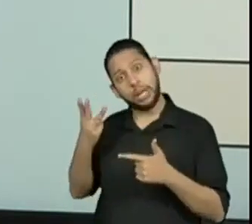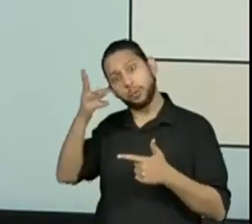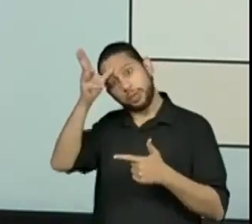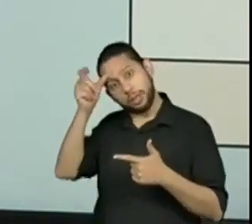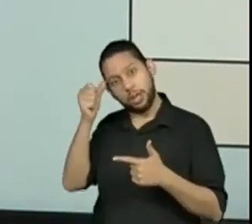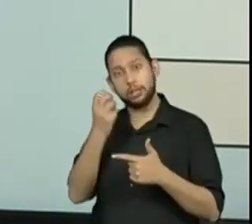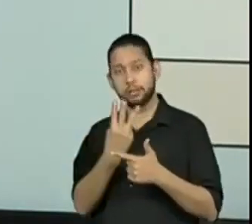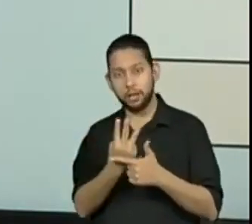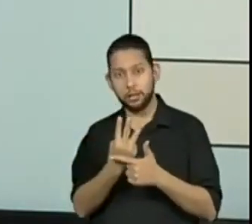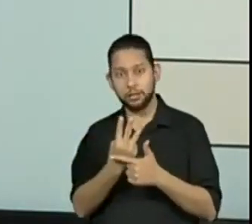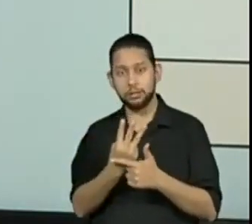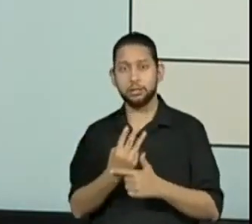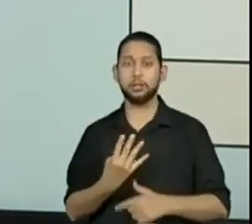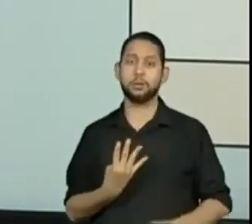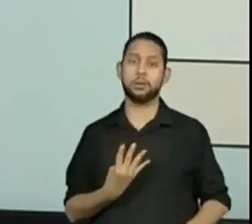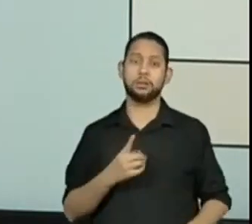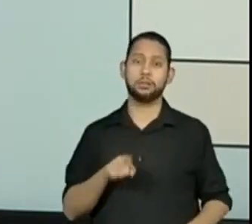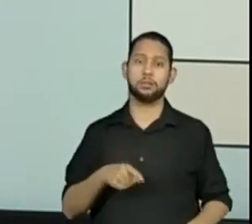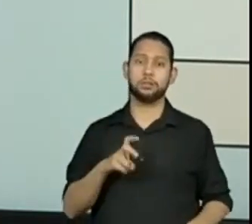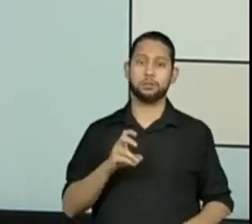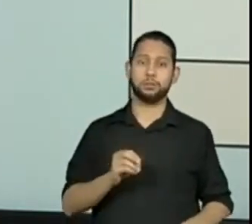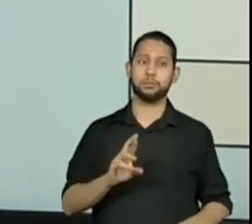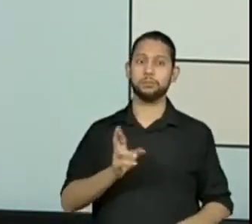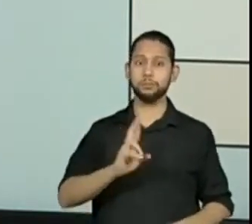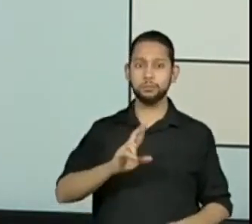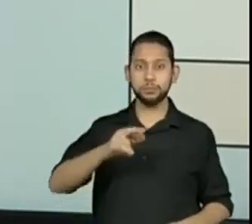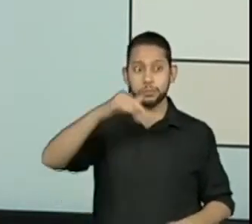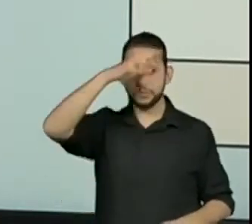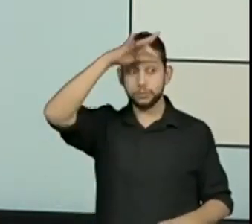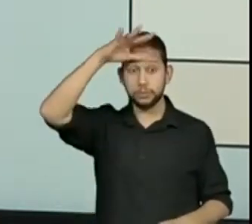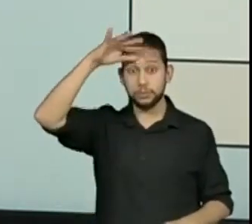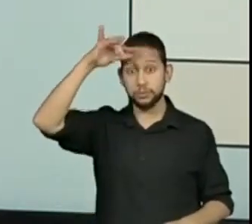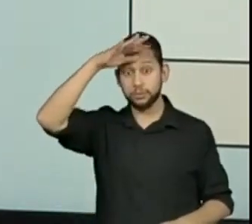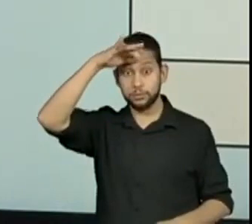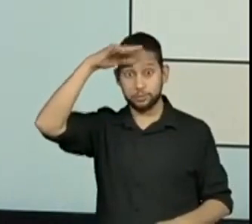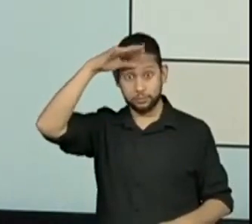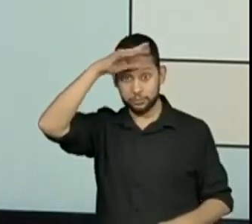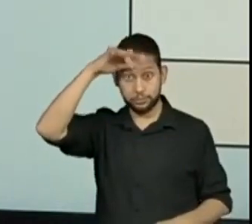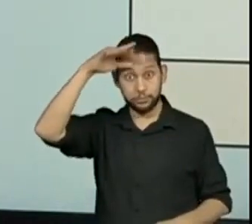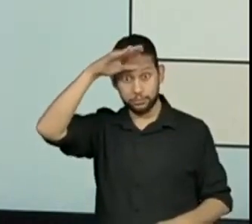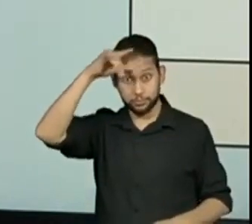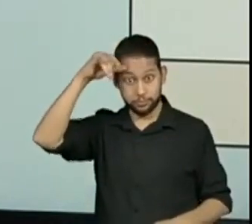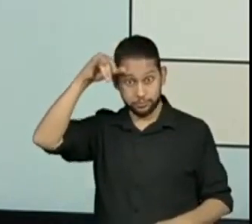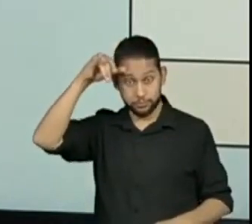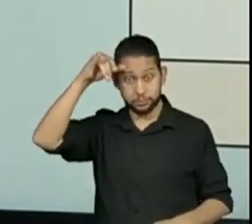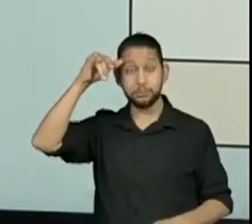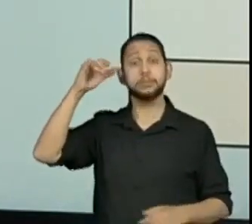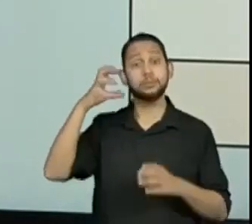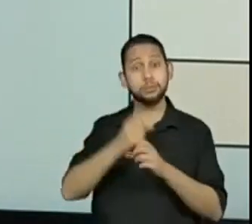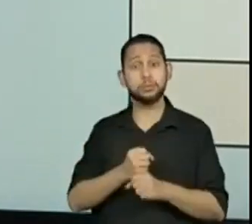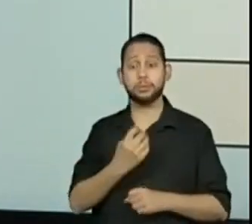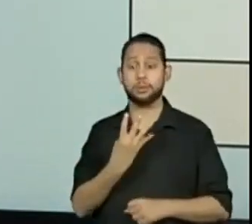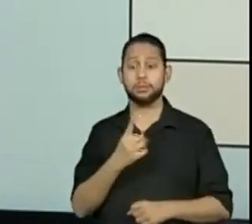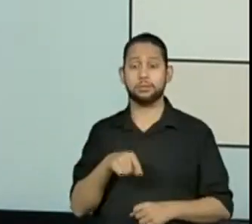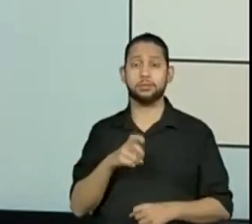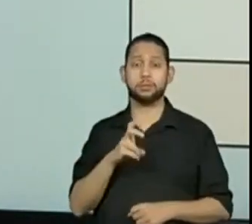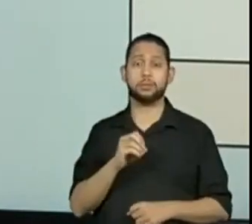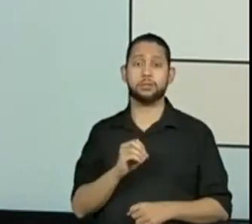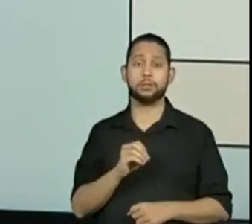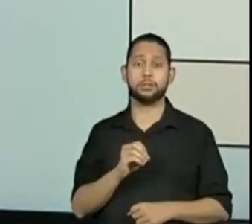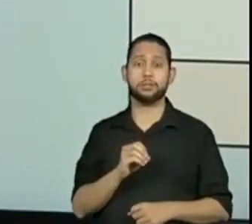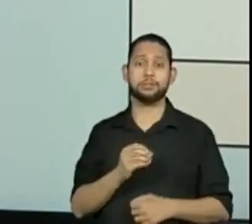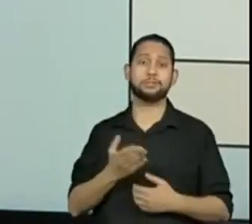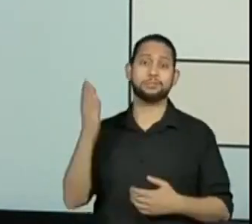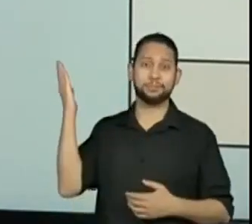igual a R$,50. Ok? Tudo certo por aí? Tudo certo? É o